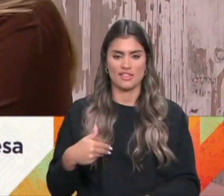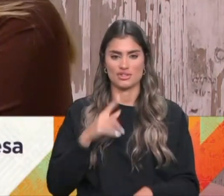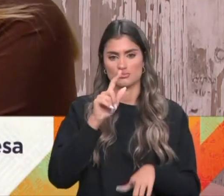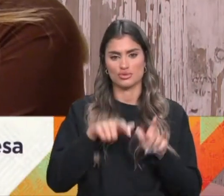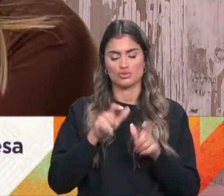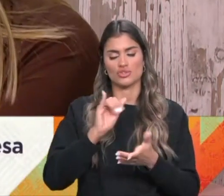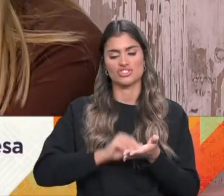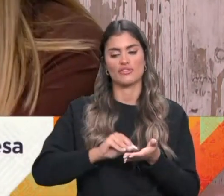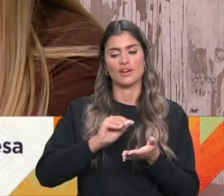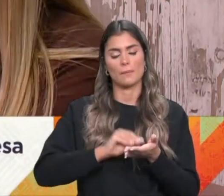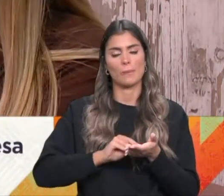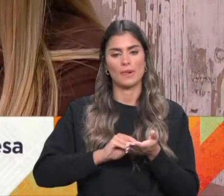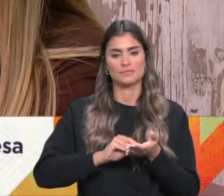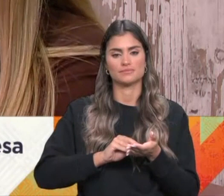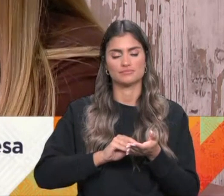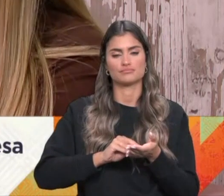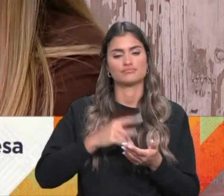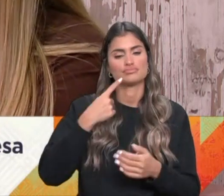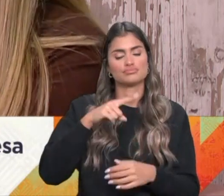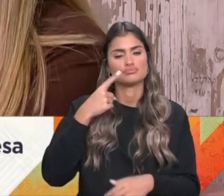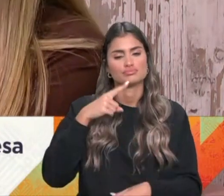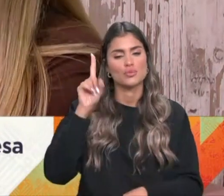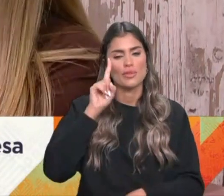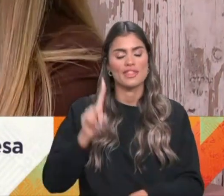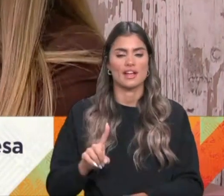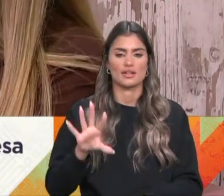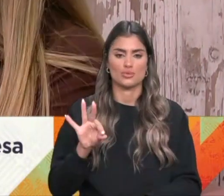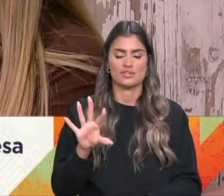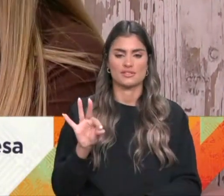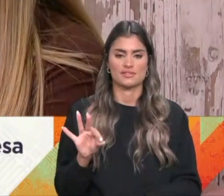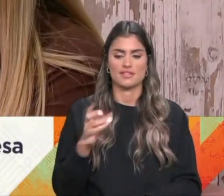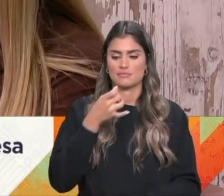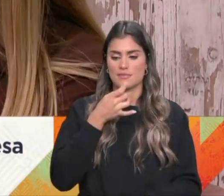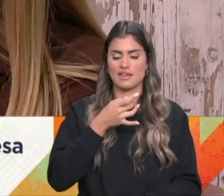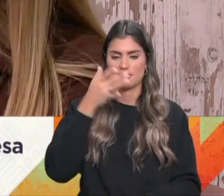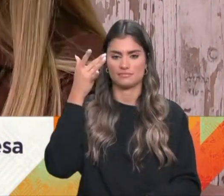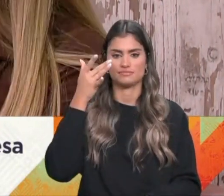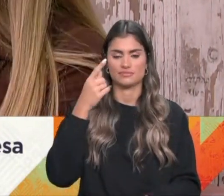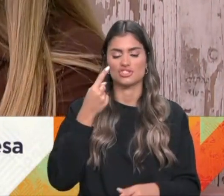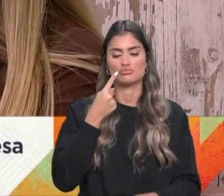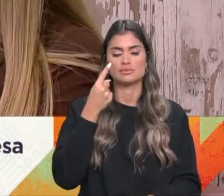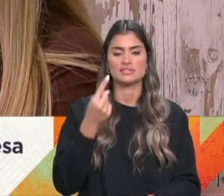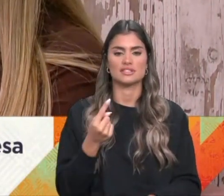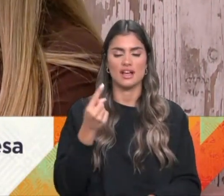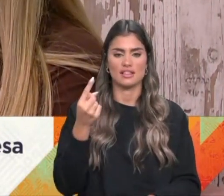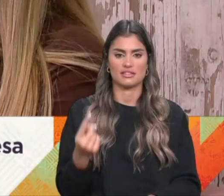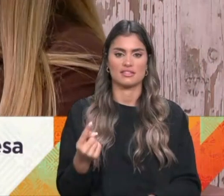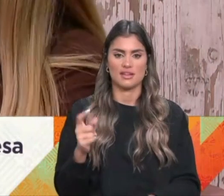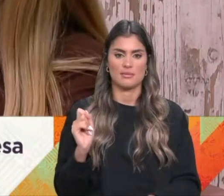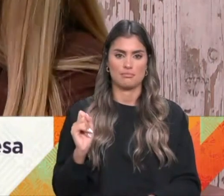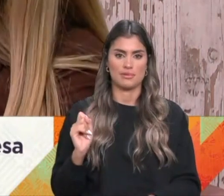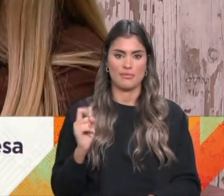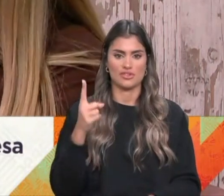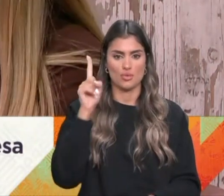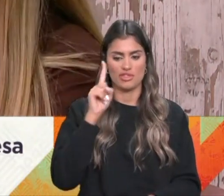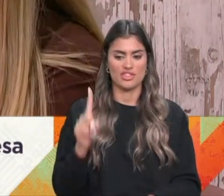inscrever para assistir à récita do dia 14. No dia 14 de manhã. É uma récita especial. Mas estreia no dia 12. No